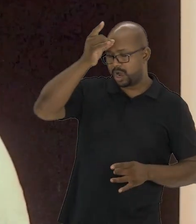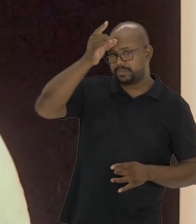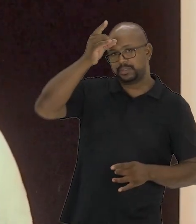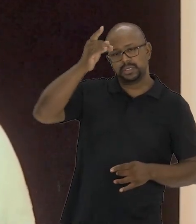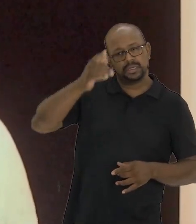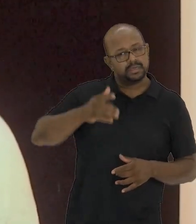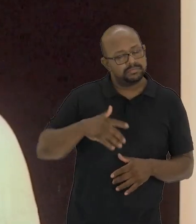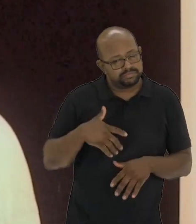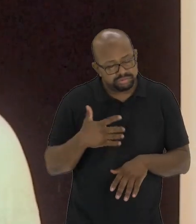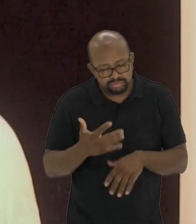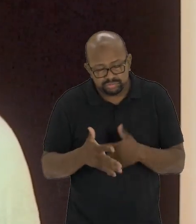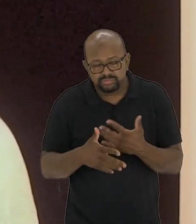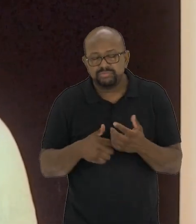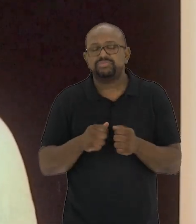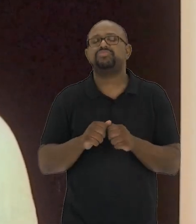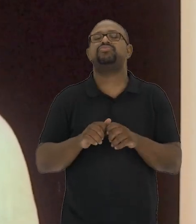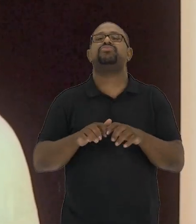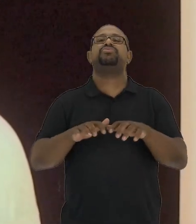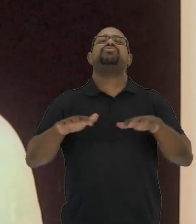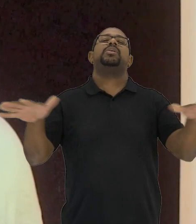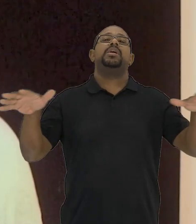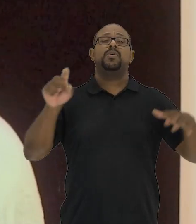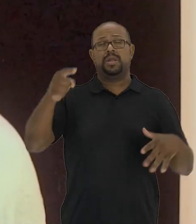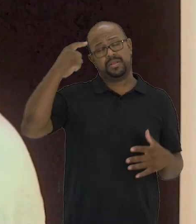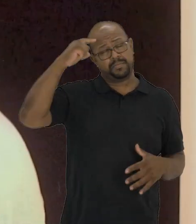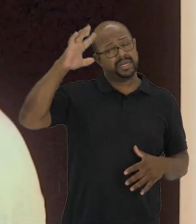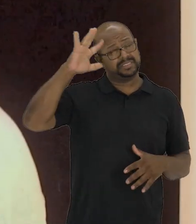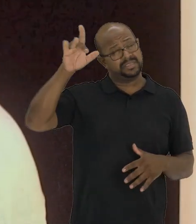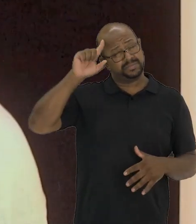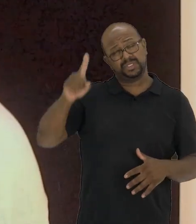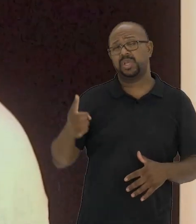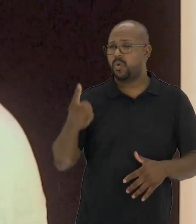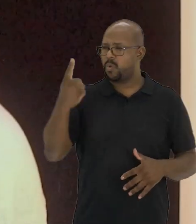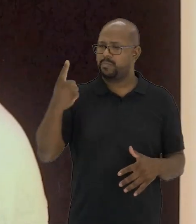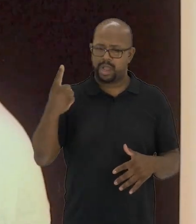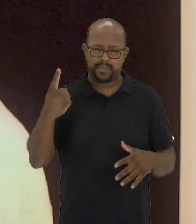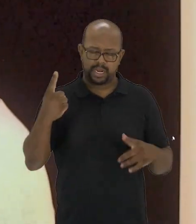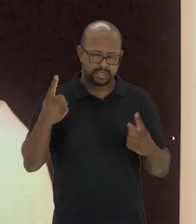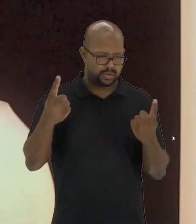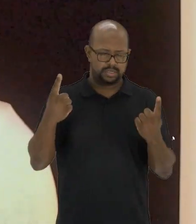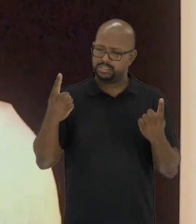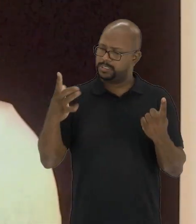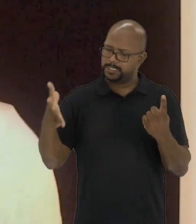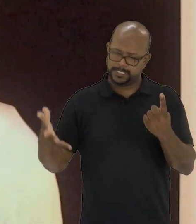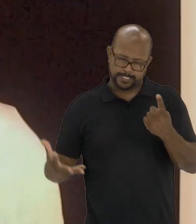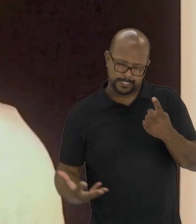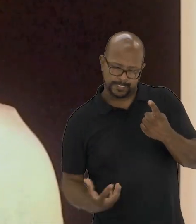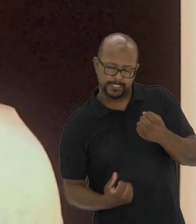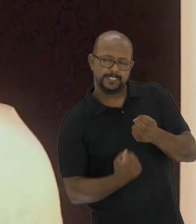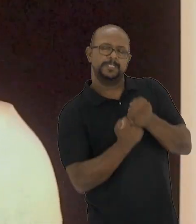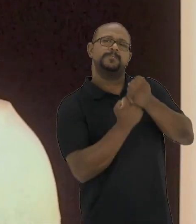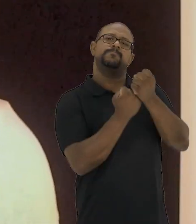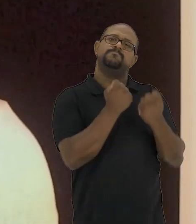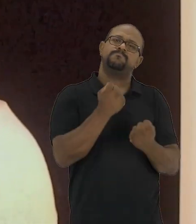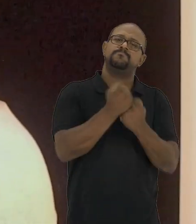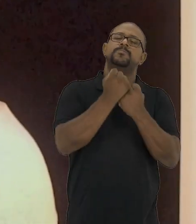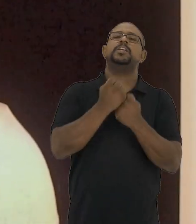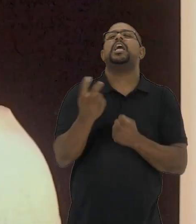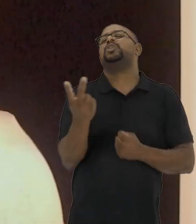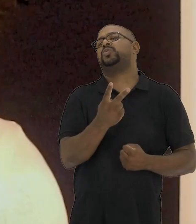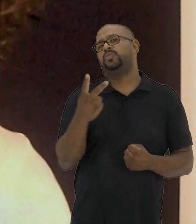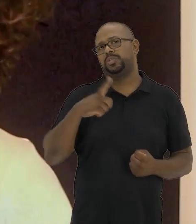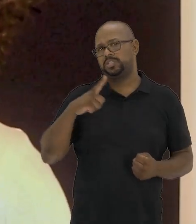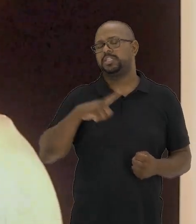-performance se dissolve ou mesmo se agrega, quando pensamos que uma complementa a outra na